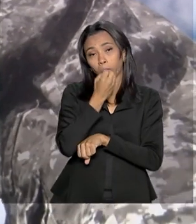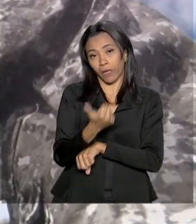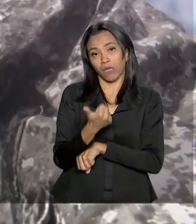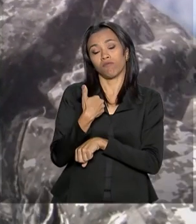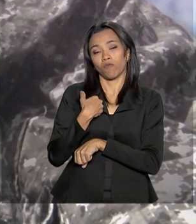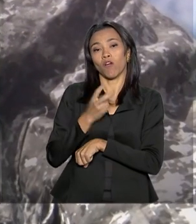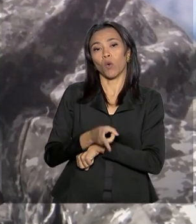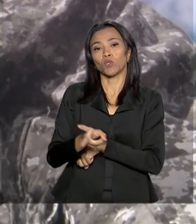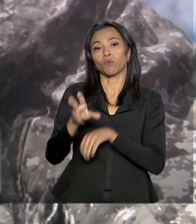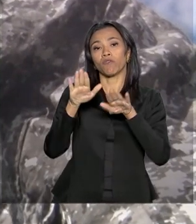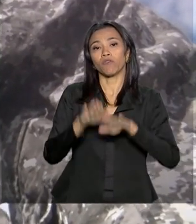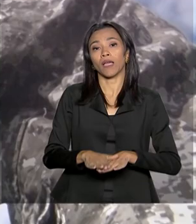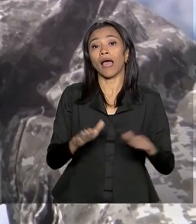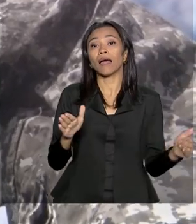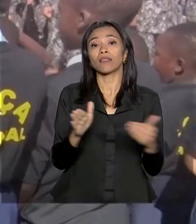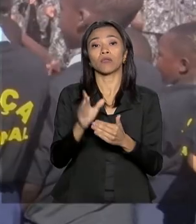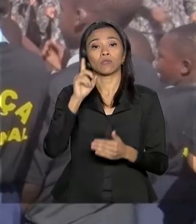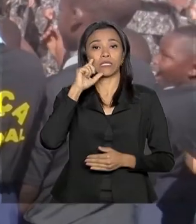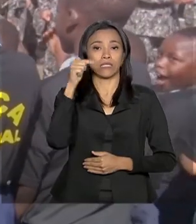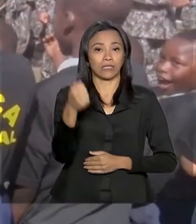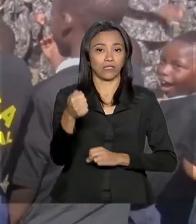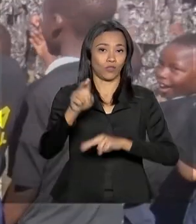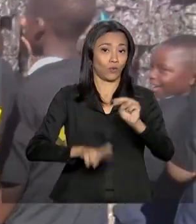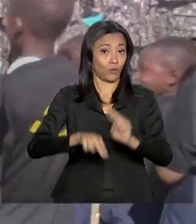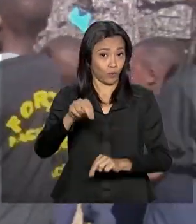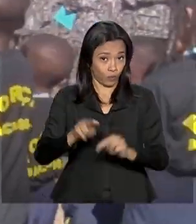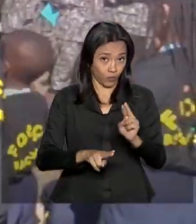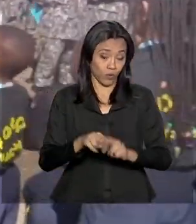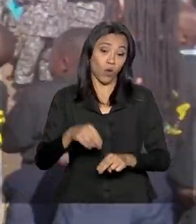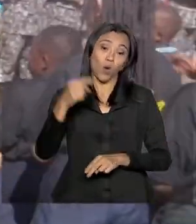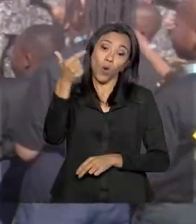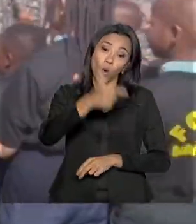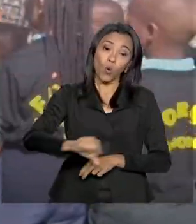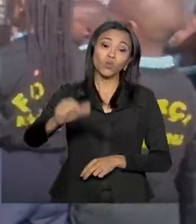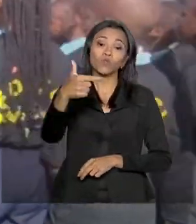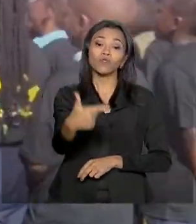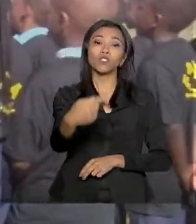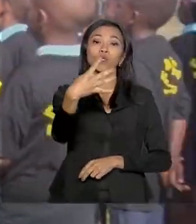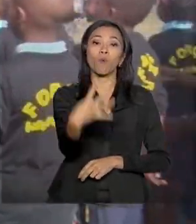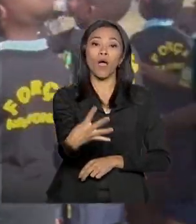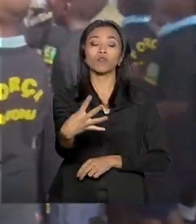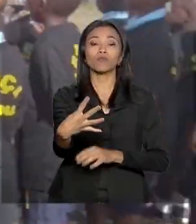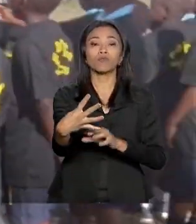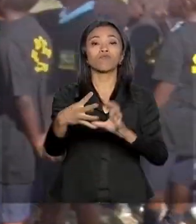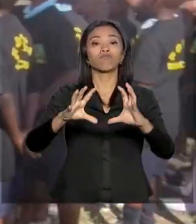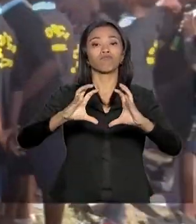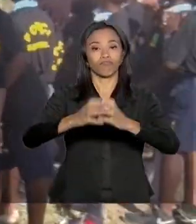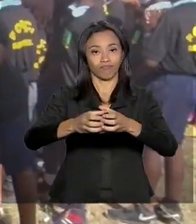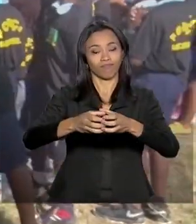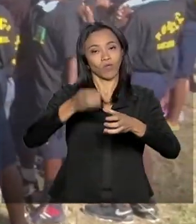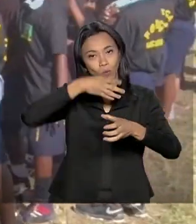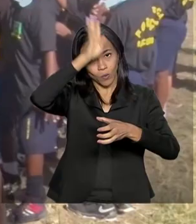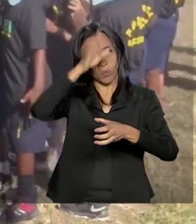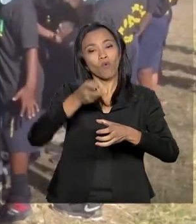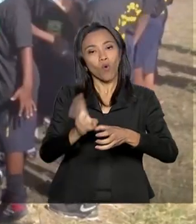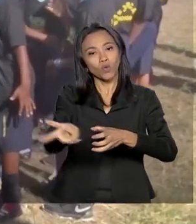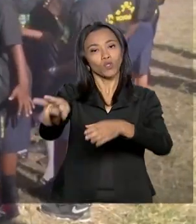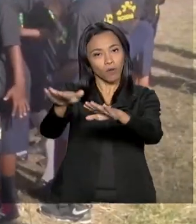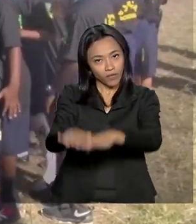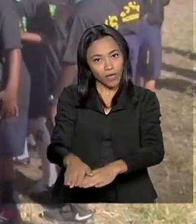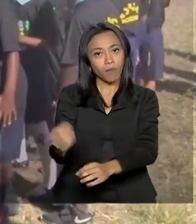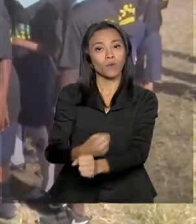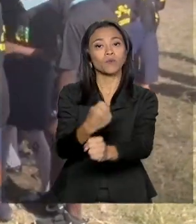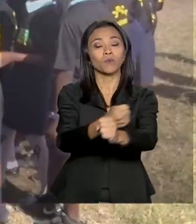missão até o dia 7 de junho. Agora, outros 24 bombeiros continuarão o trabalho de reconstruir